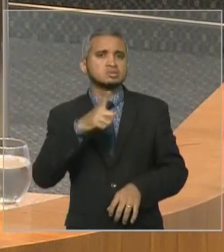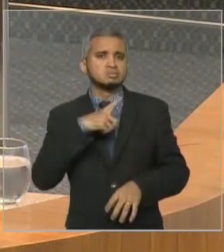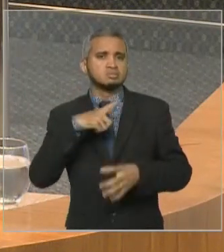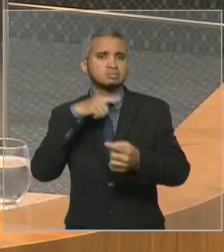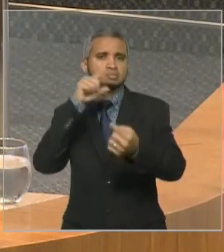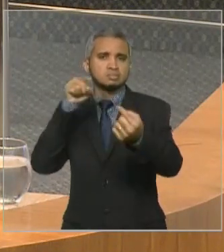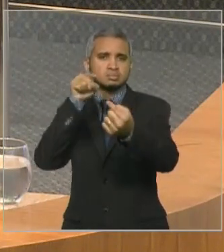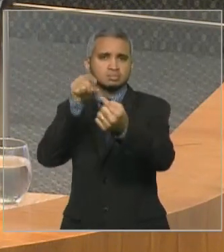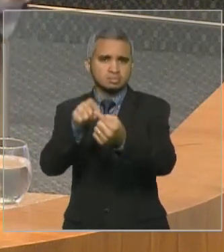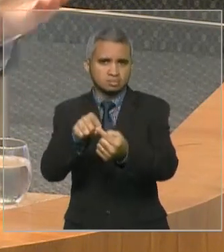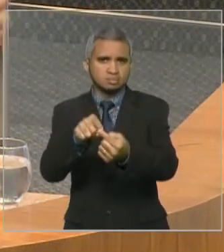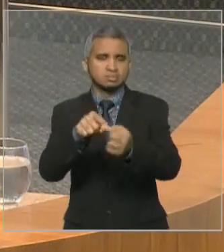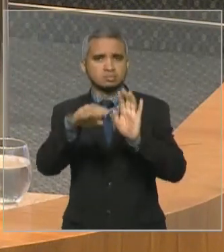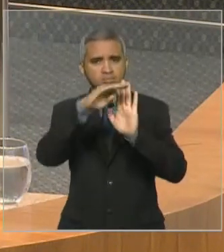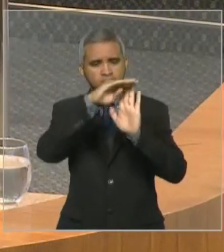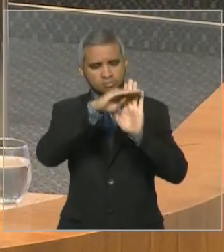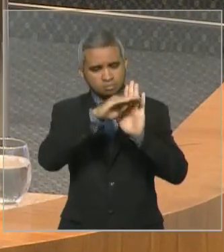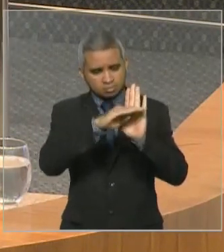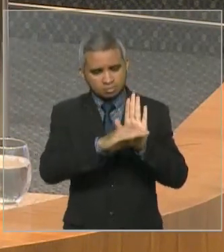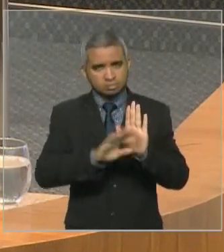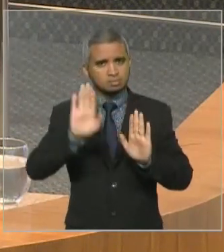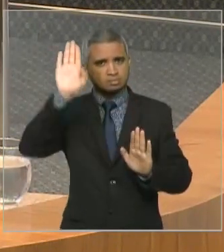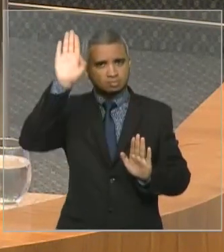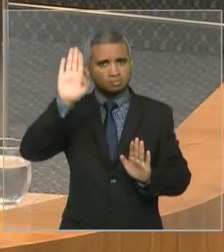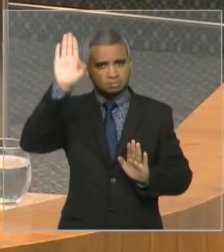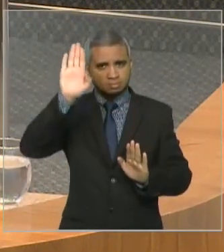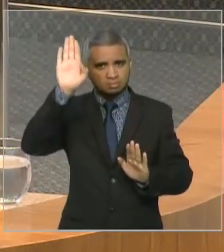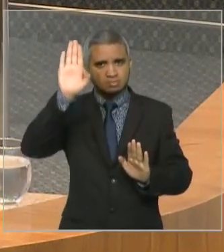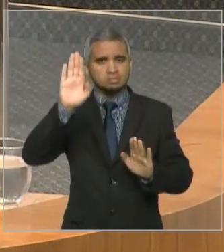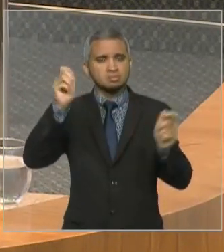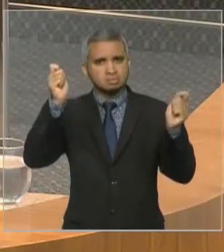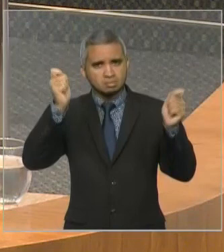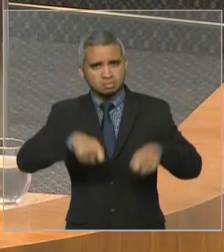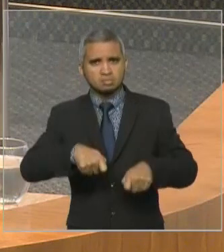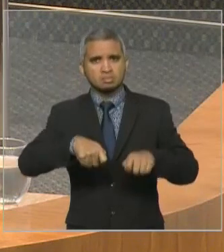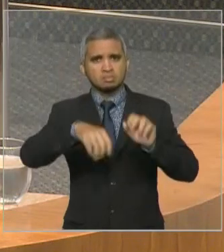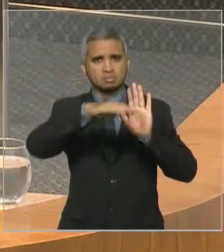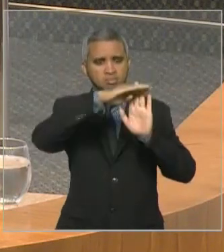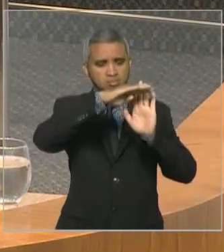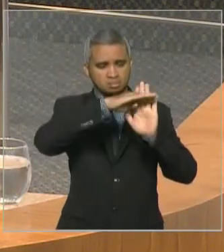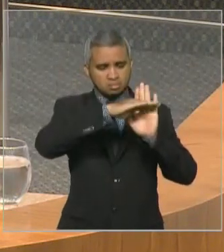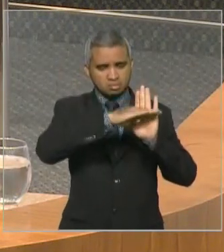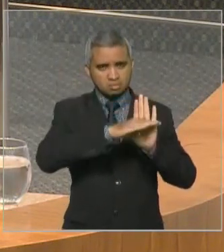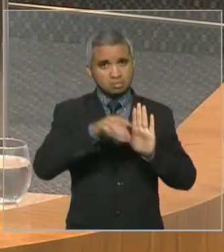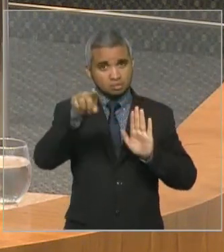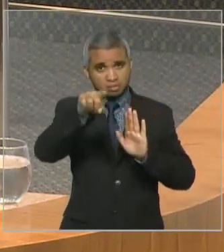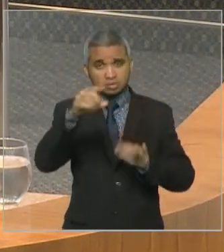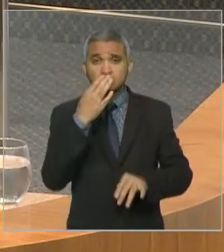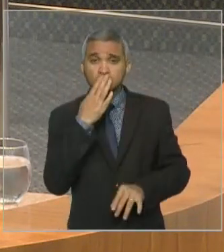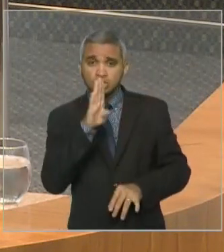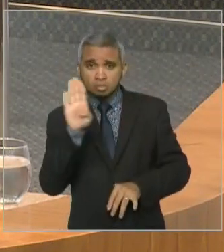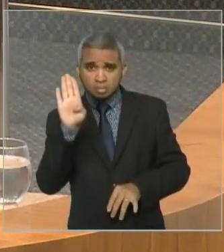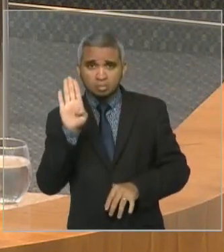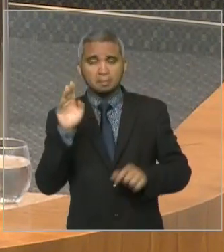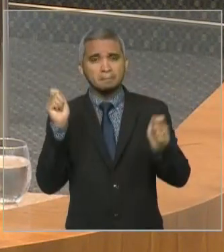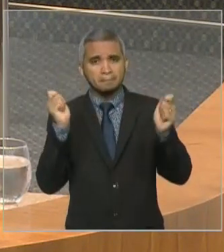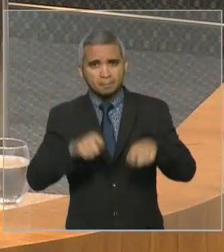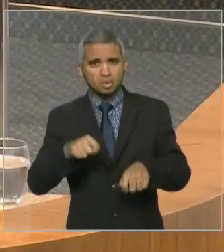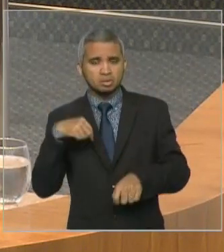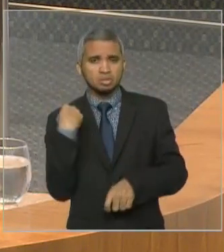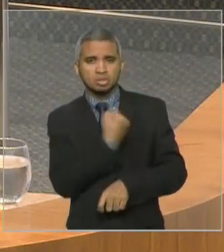objetivos e as metas traçadas na campanha, que os planos que vocês levaram aos eleitores, consigamos juntos